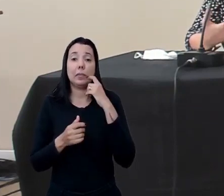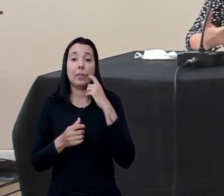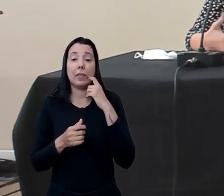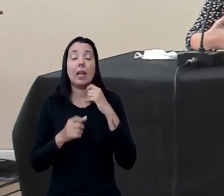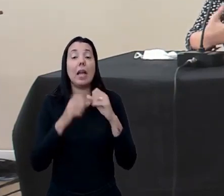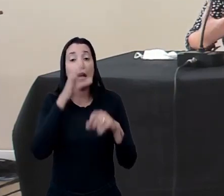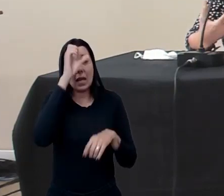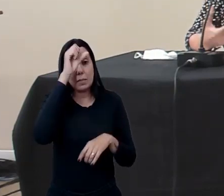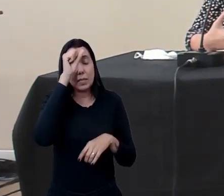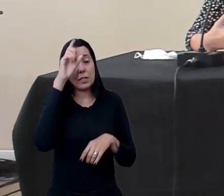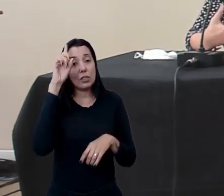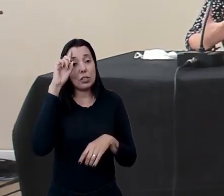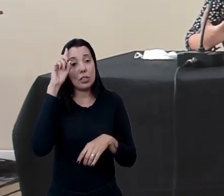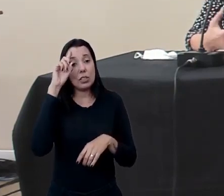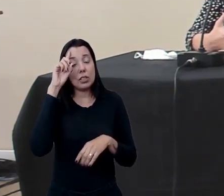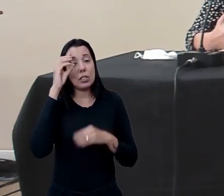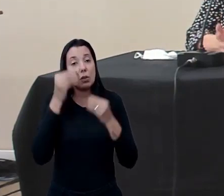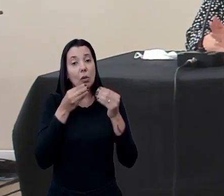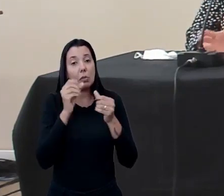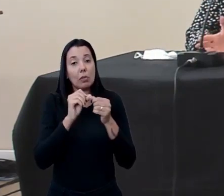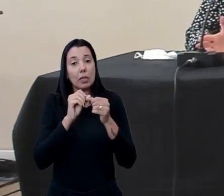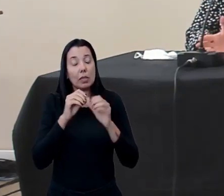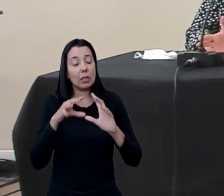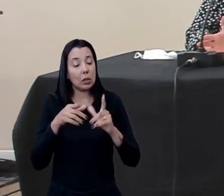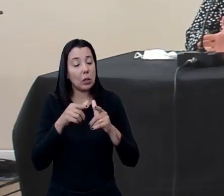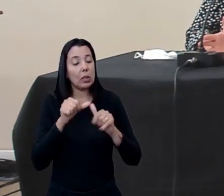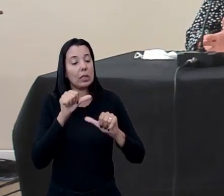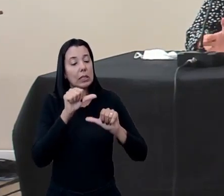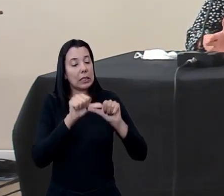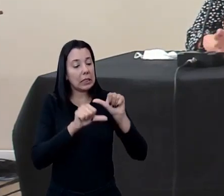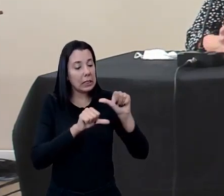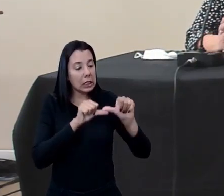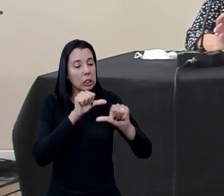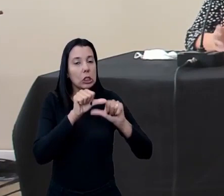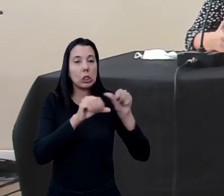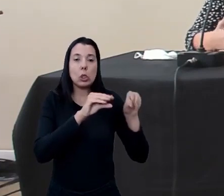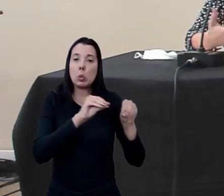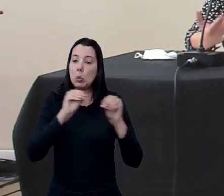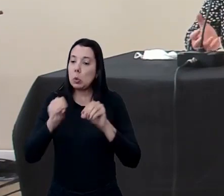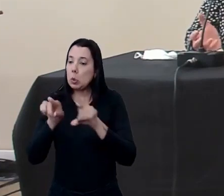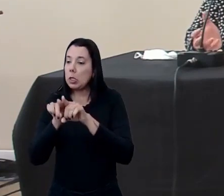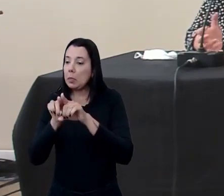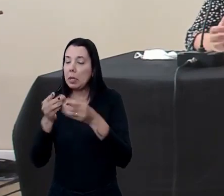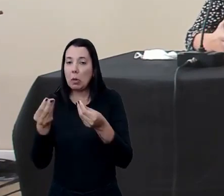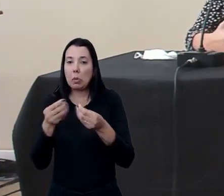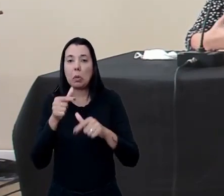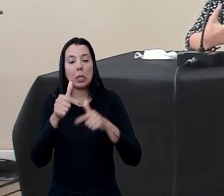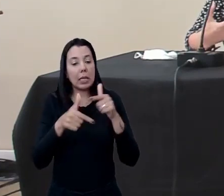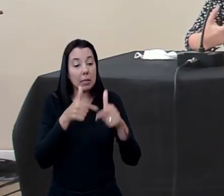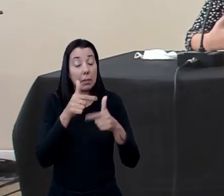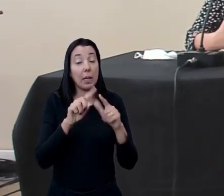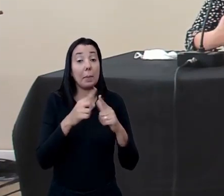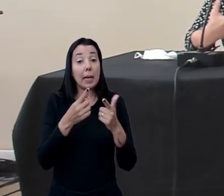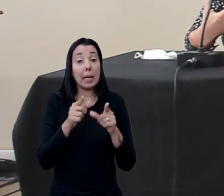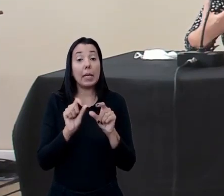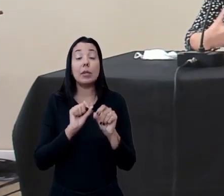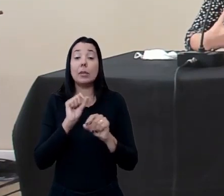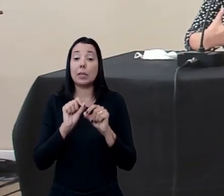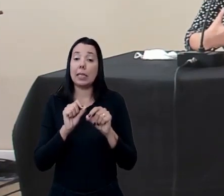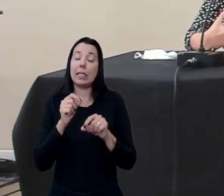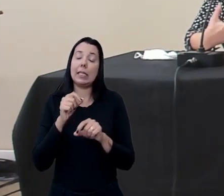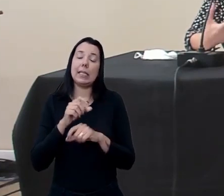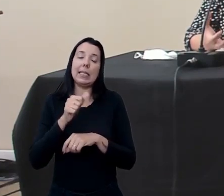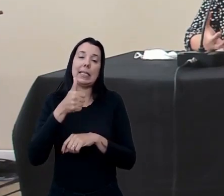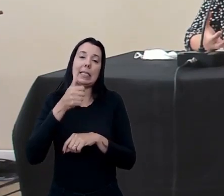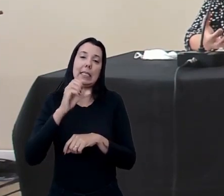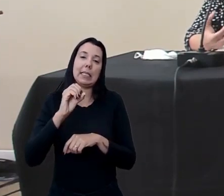aprendendo dia a dia como lidar com todas essas transformações inclusive da forma remota de trabalho mas ela está 100